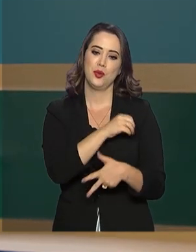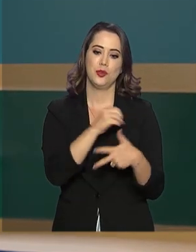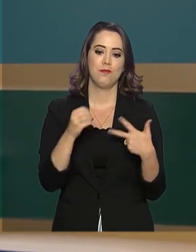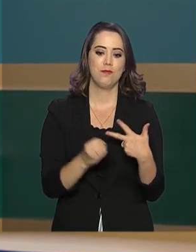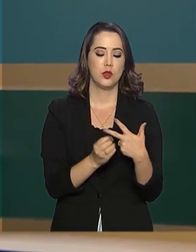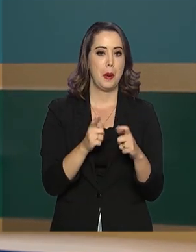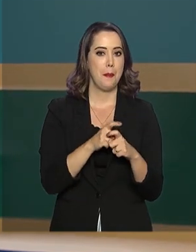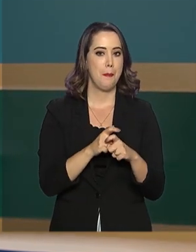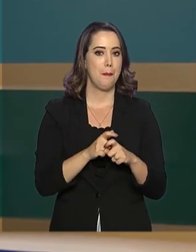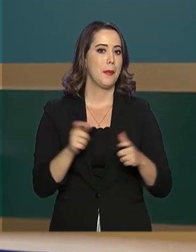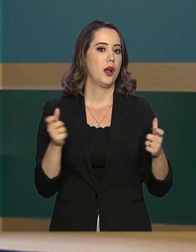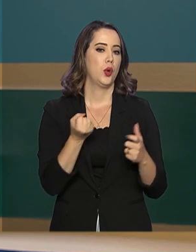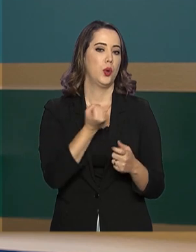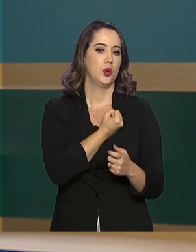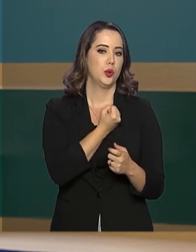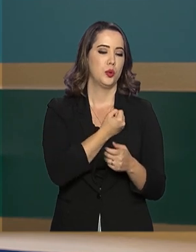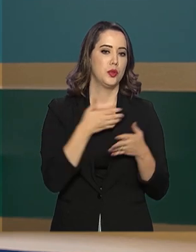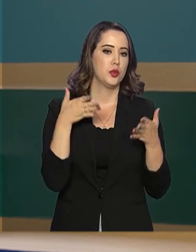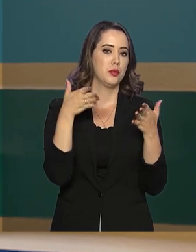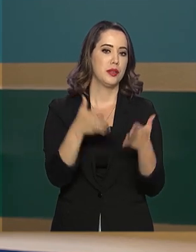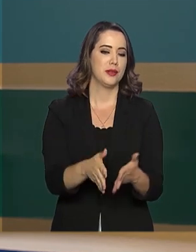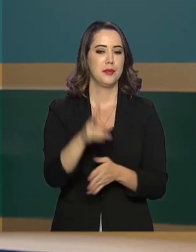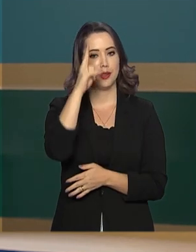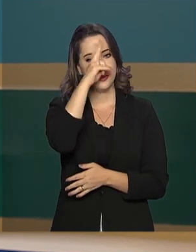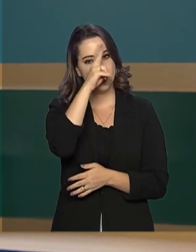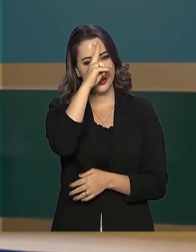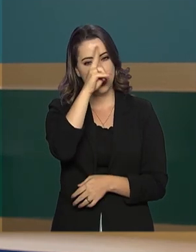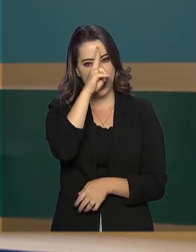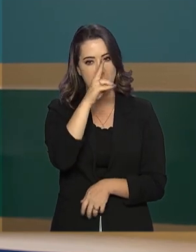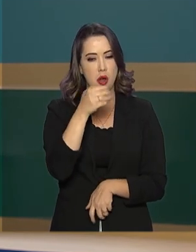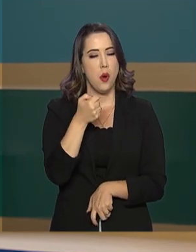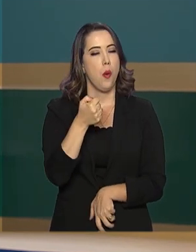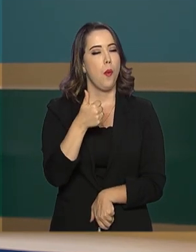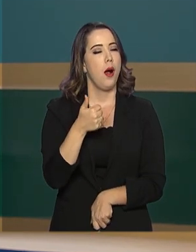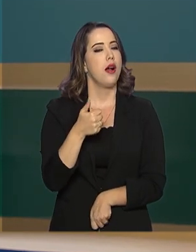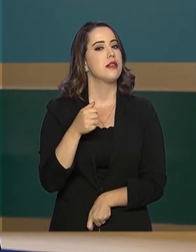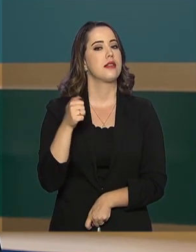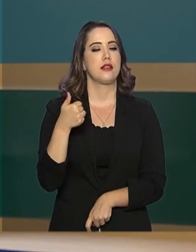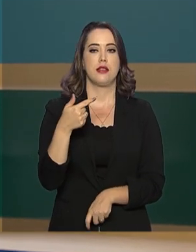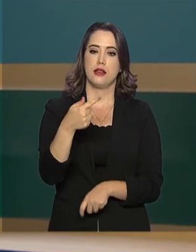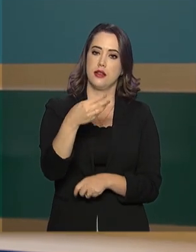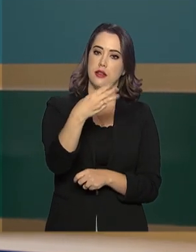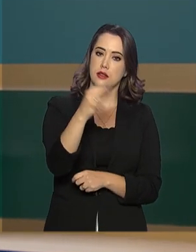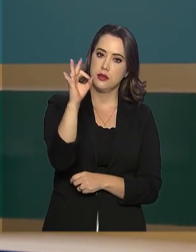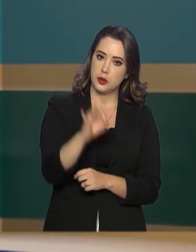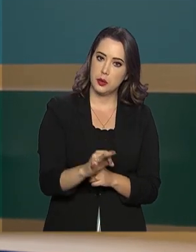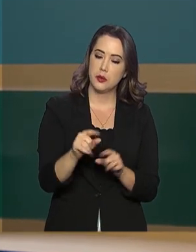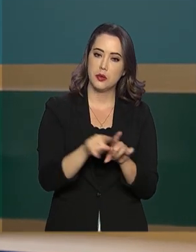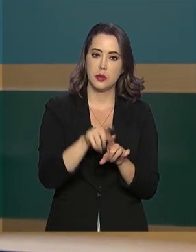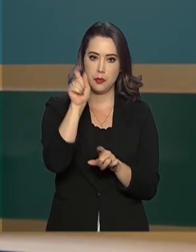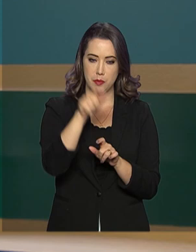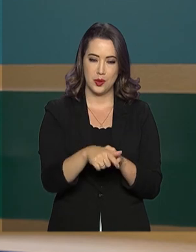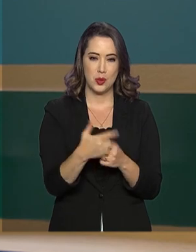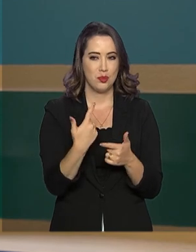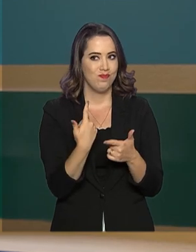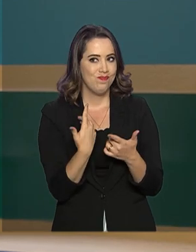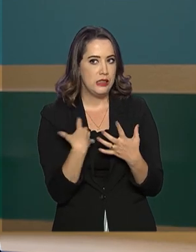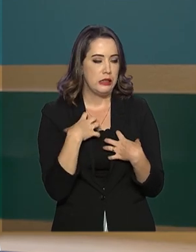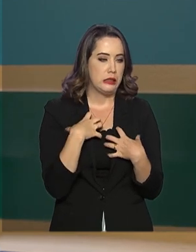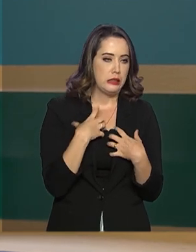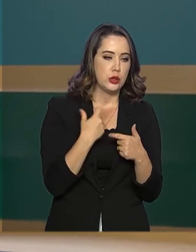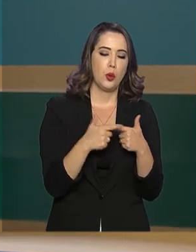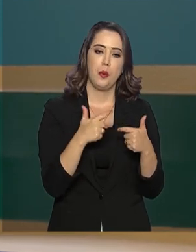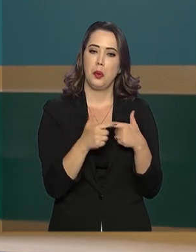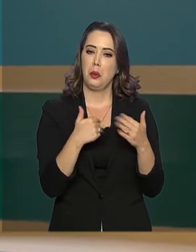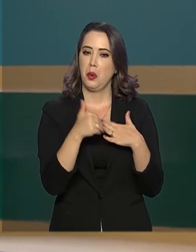foi o maior índice de participação da história, quase 73%. E quem se sentiu prejudicado por